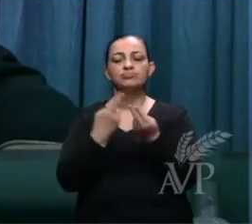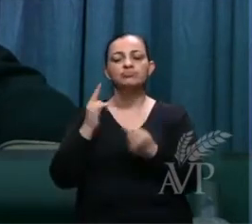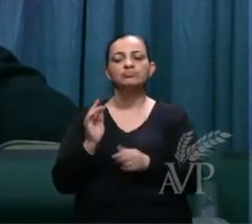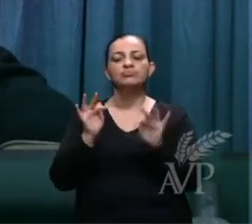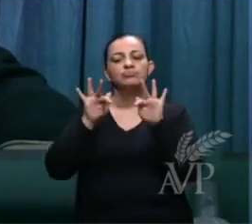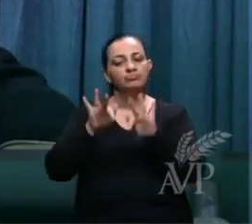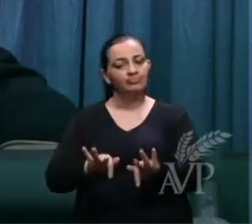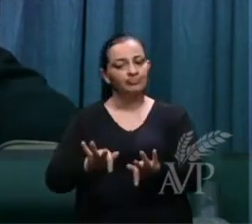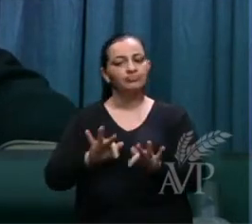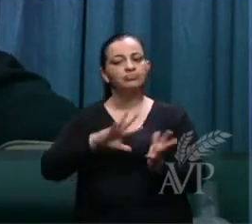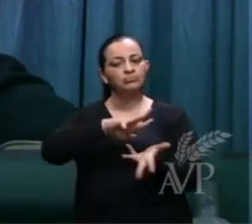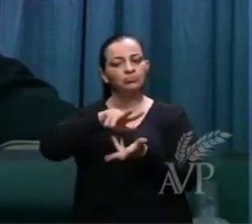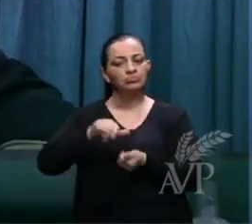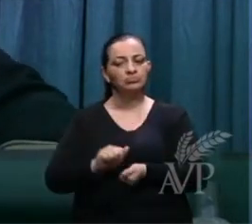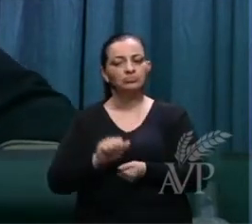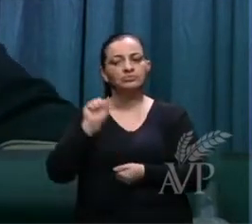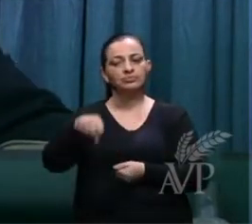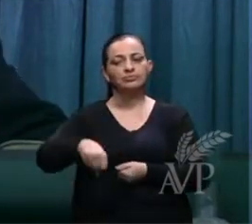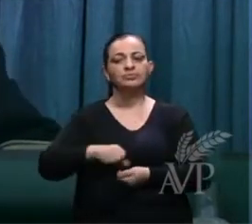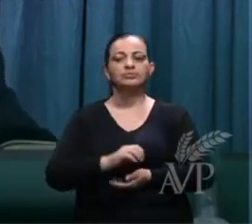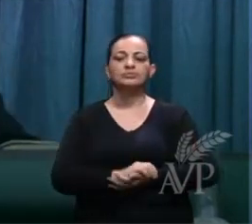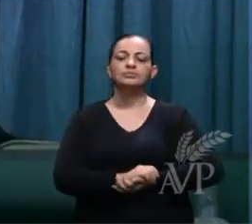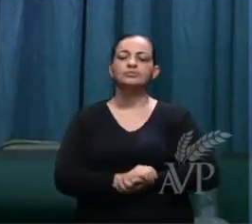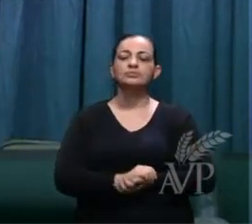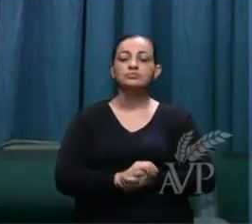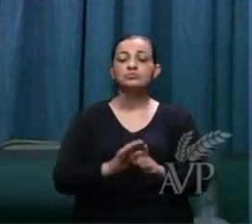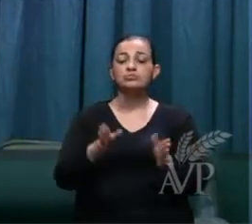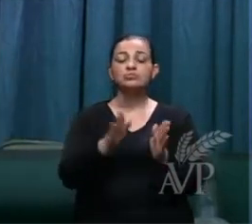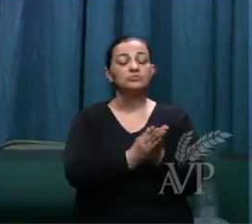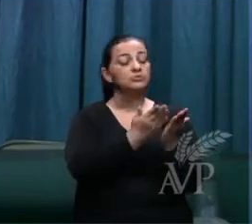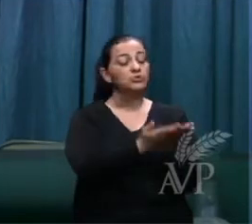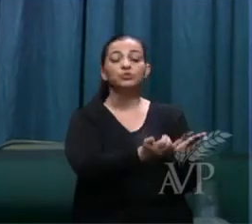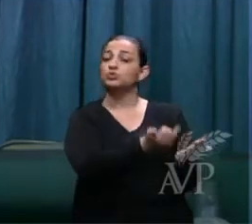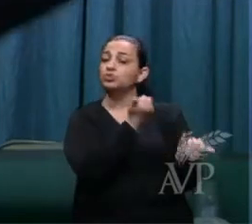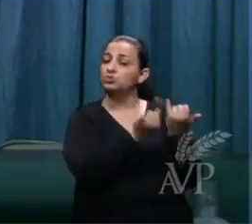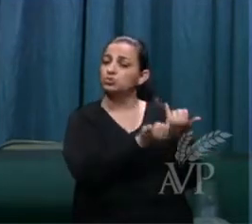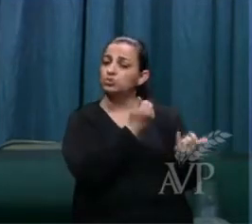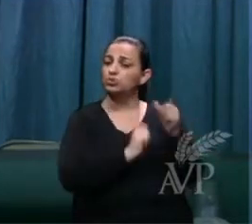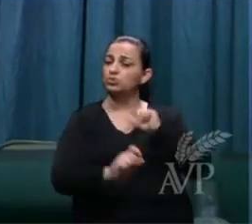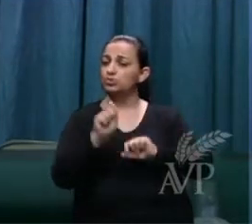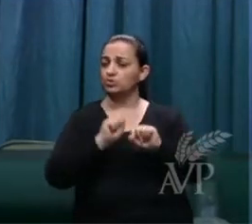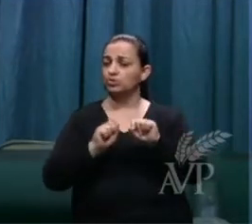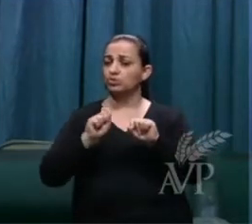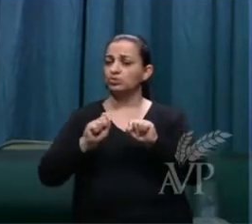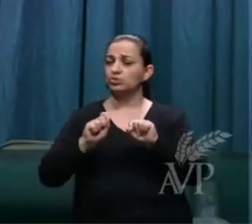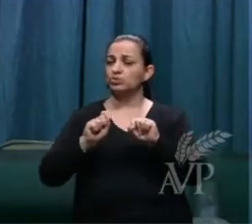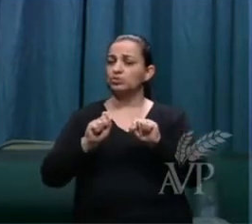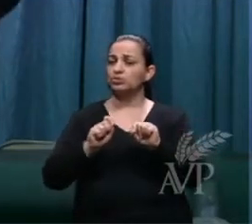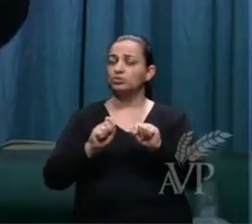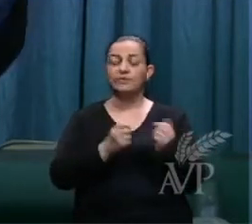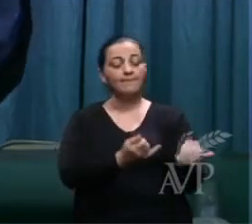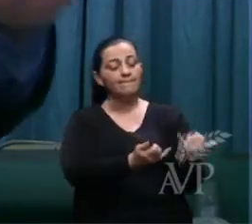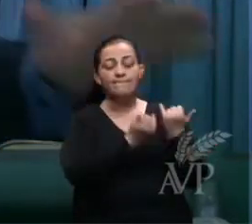julgando, veja, e a Bíblia nos diz que o trono foi